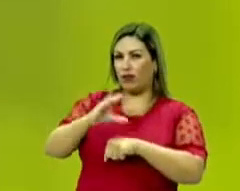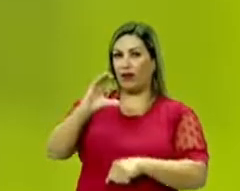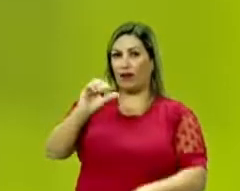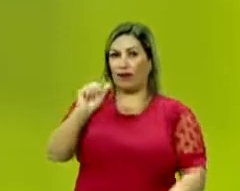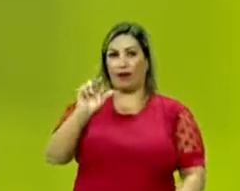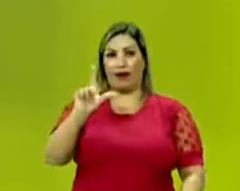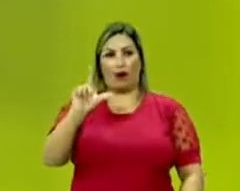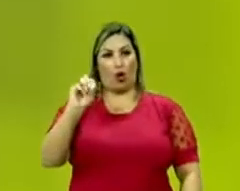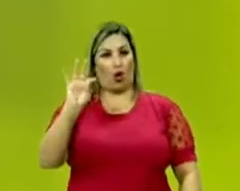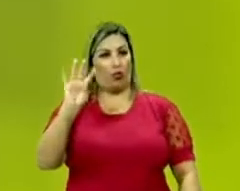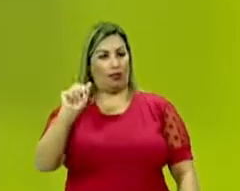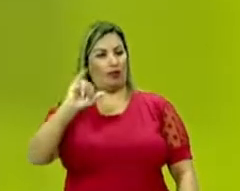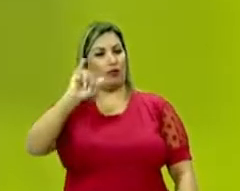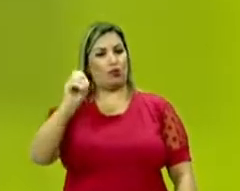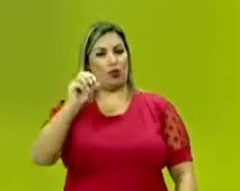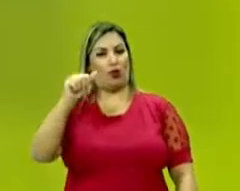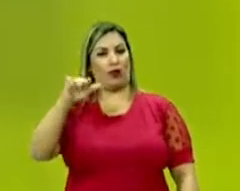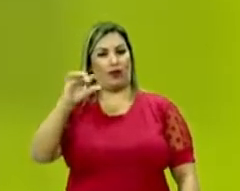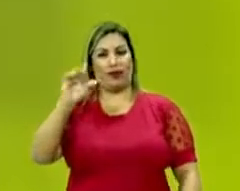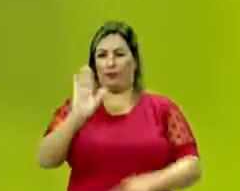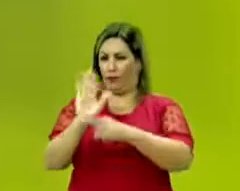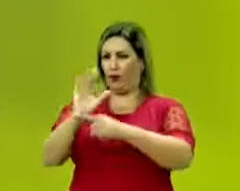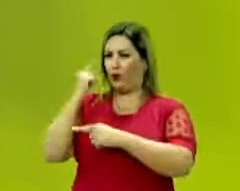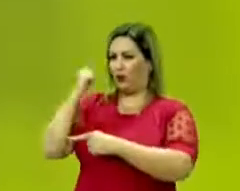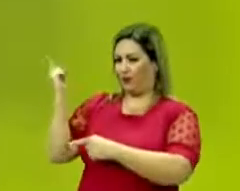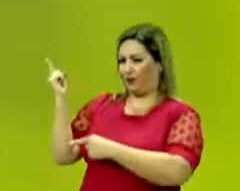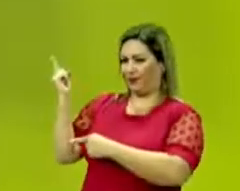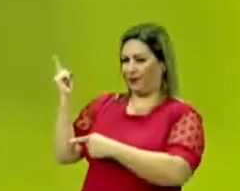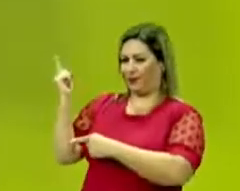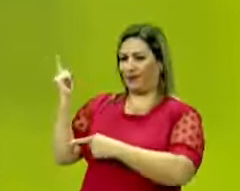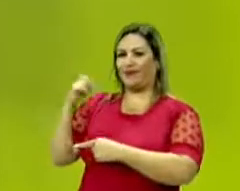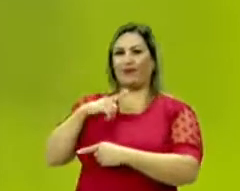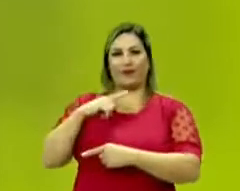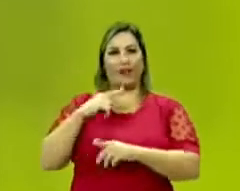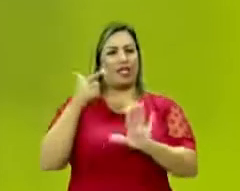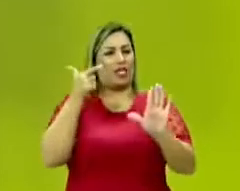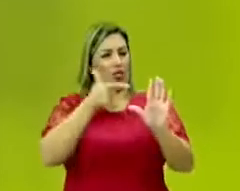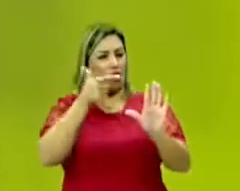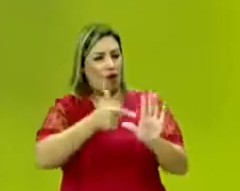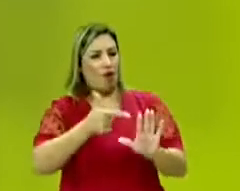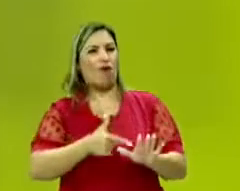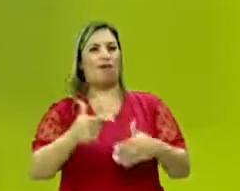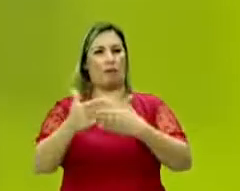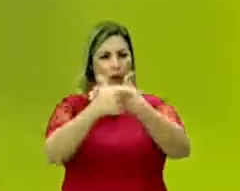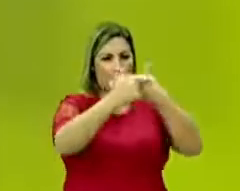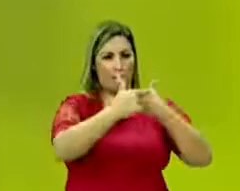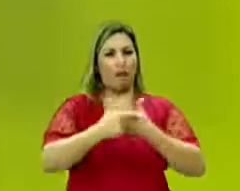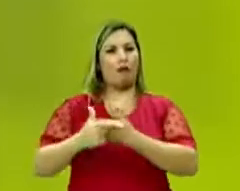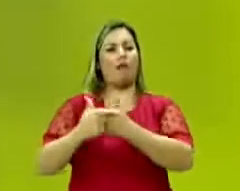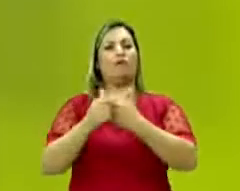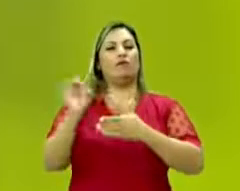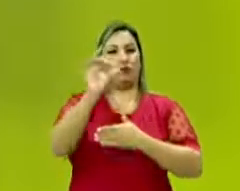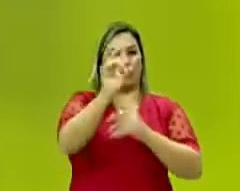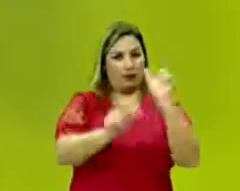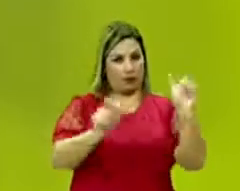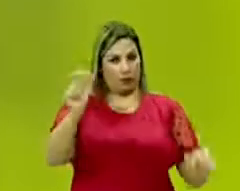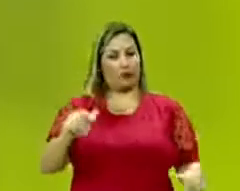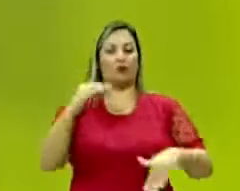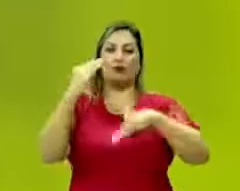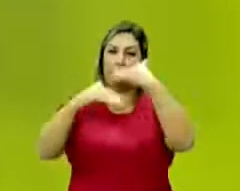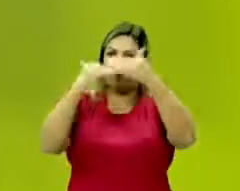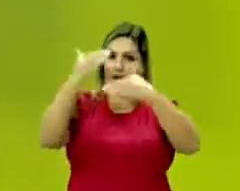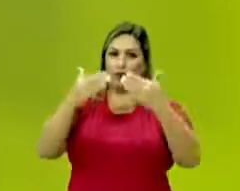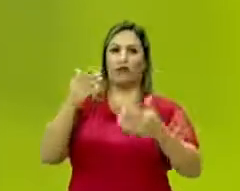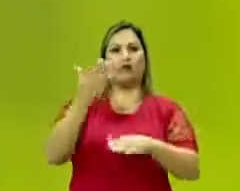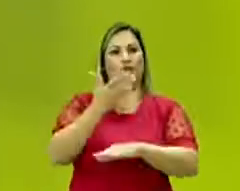Carlota Joaquina para você, pensando essa lógica irônica acerca desses papéis históricos desenvolvidos,